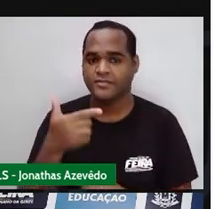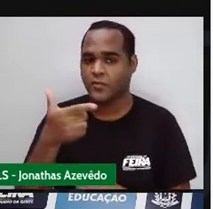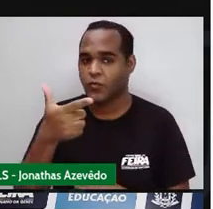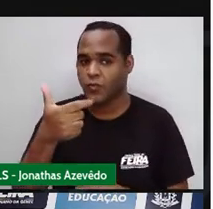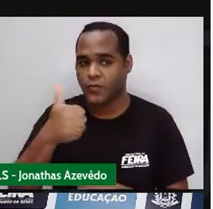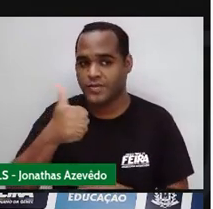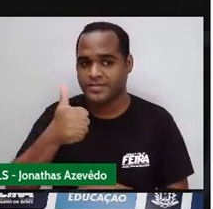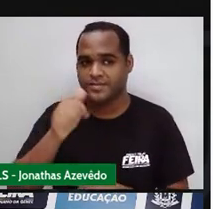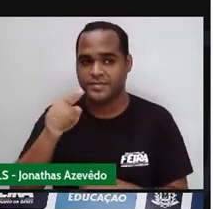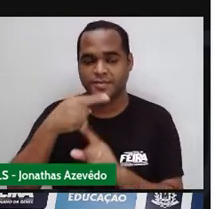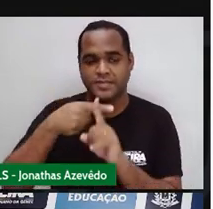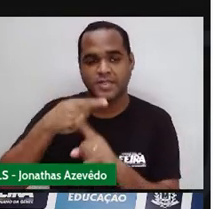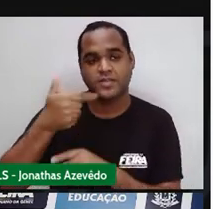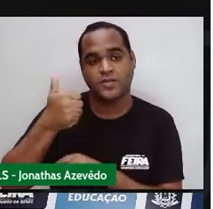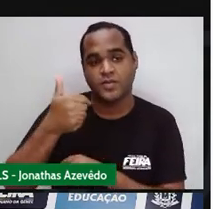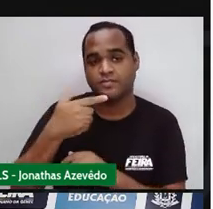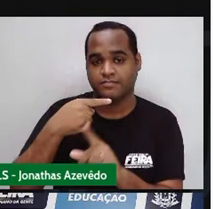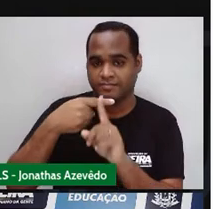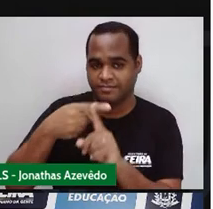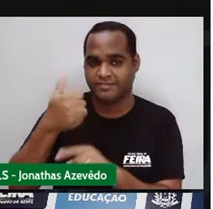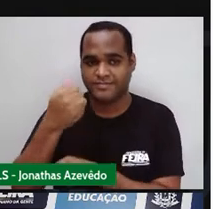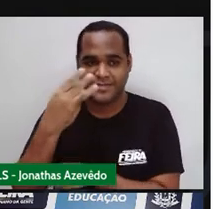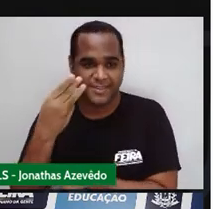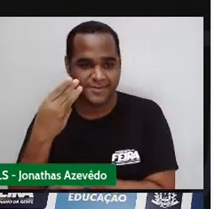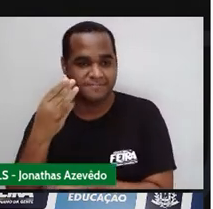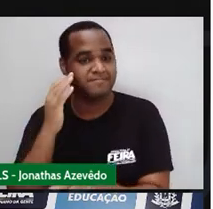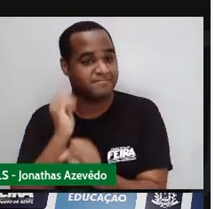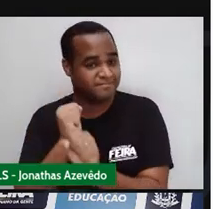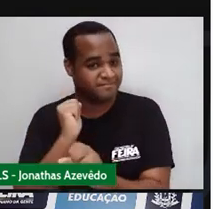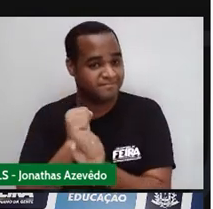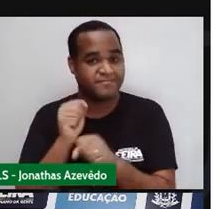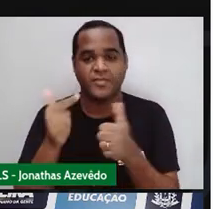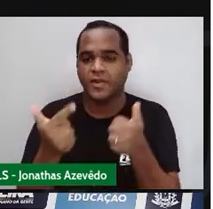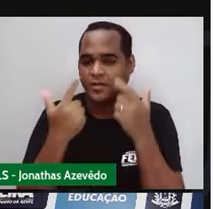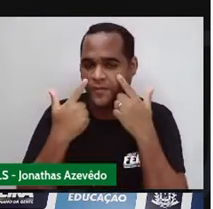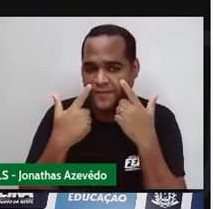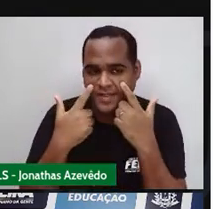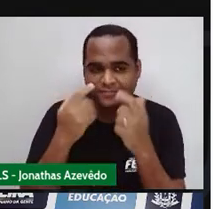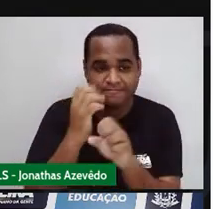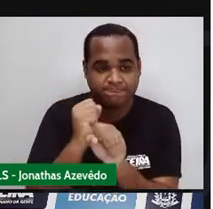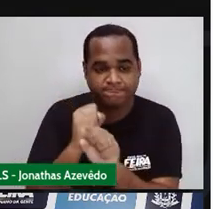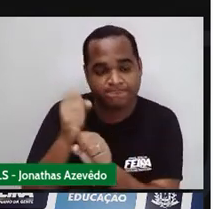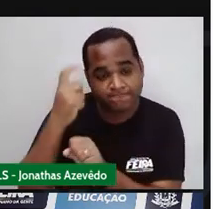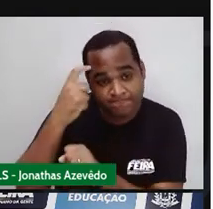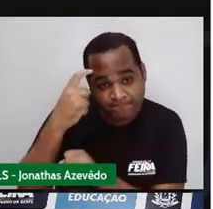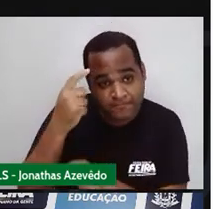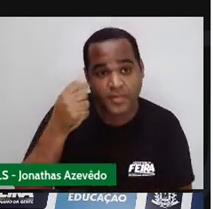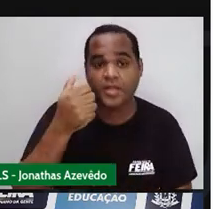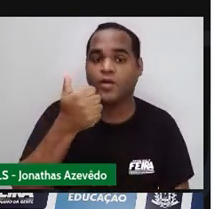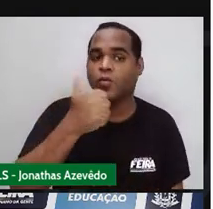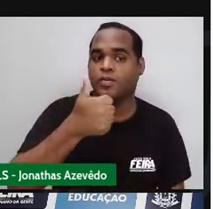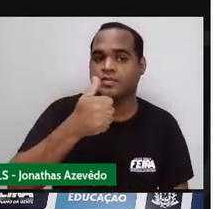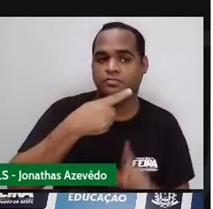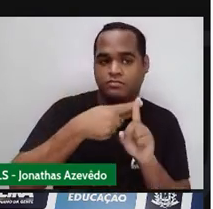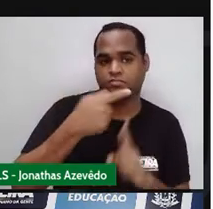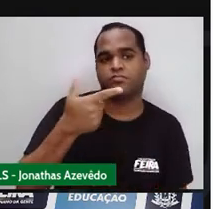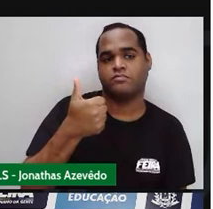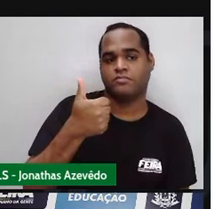Mais 13 Tá bom? Bom, eu vou fazer Olha só aqui mentalmente 11 mais 12